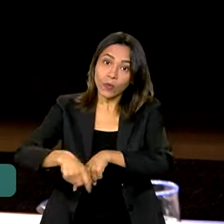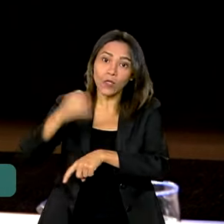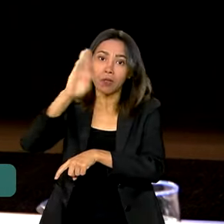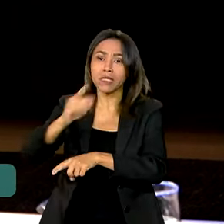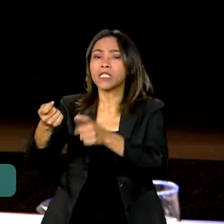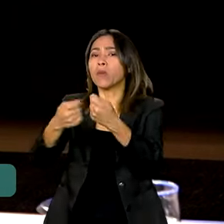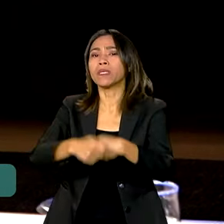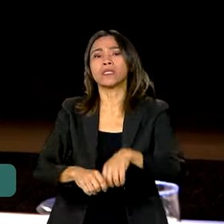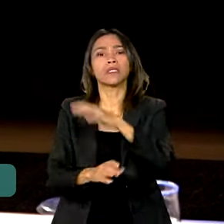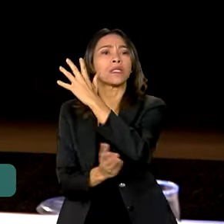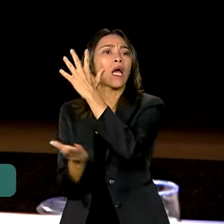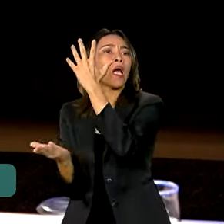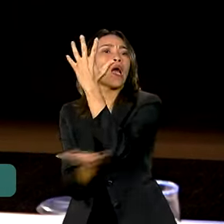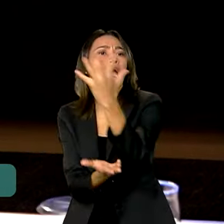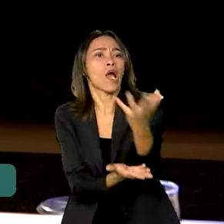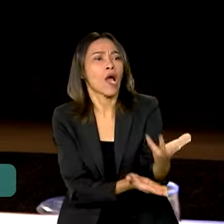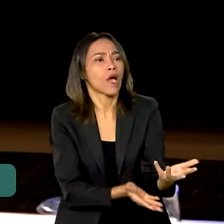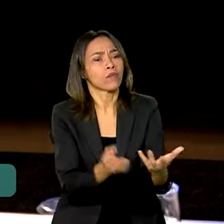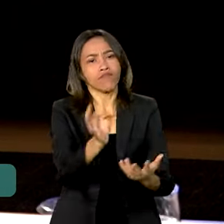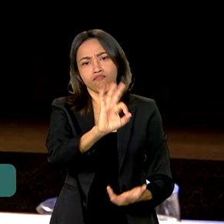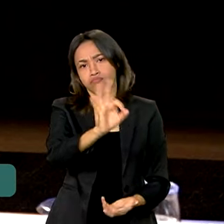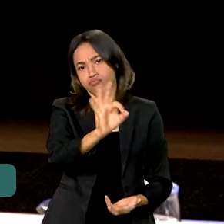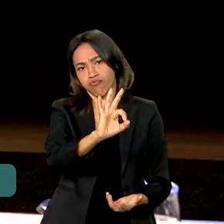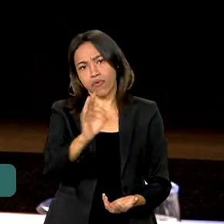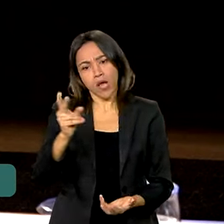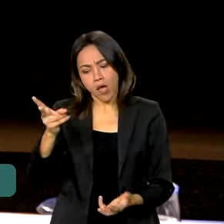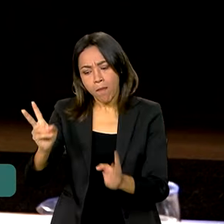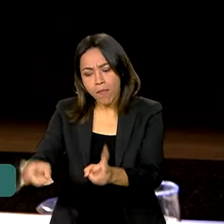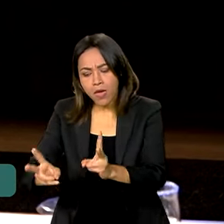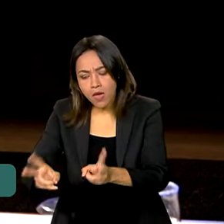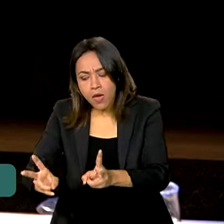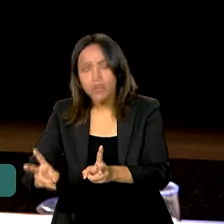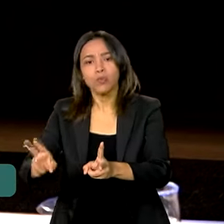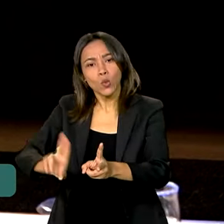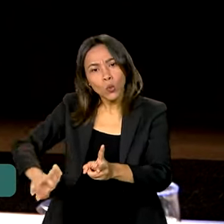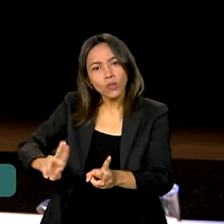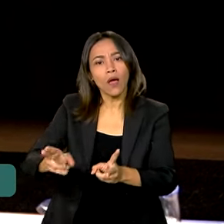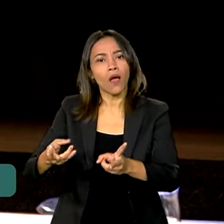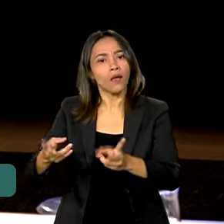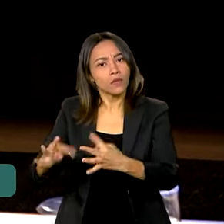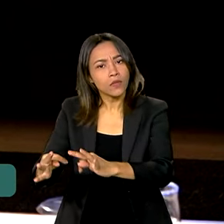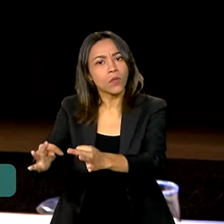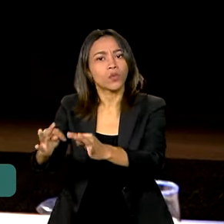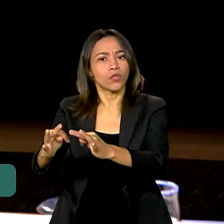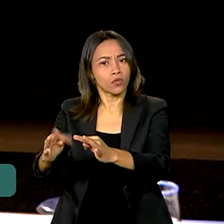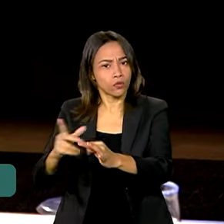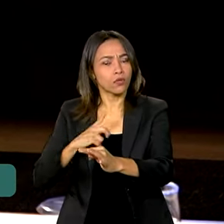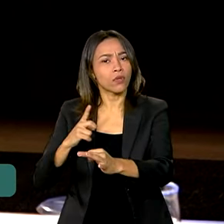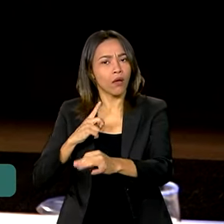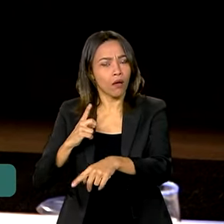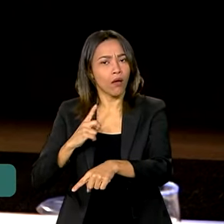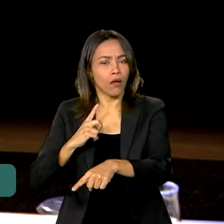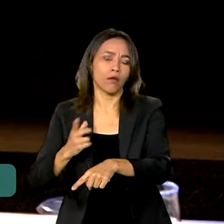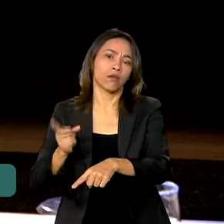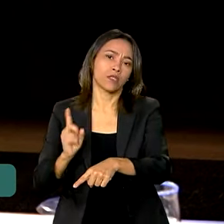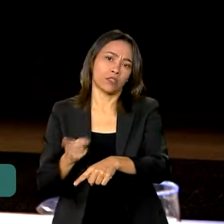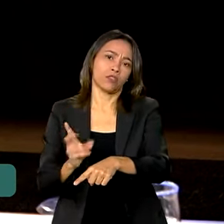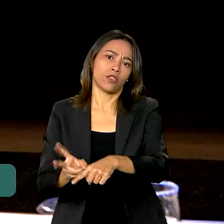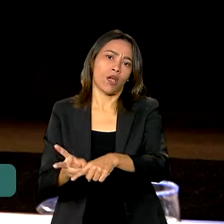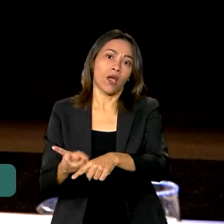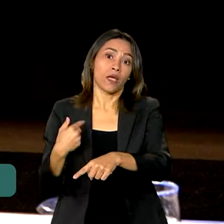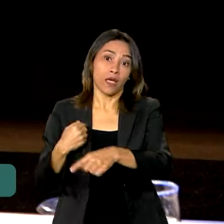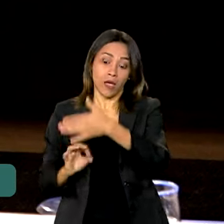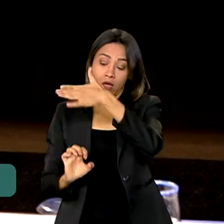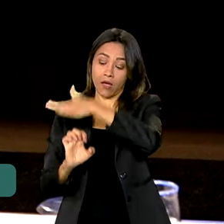precisar derrubar mais uma árvore? É só usar as tecnologias já disponíveis que são produzidas pela